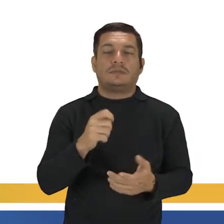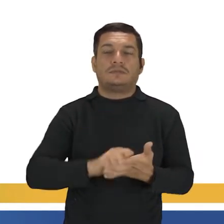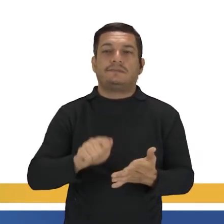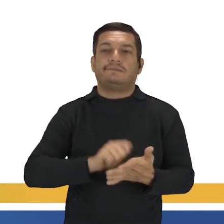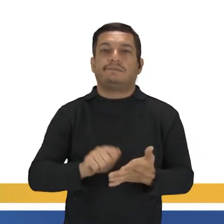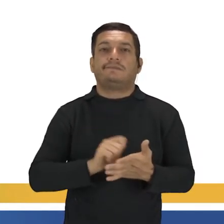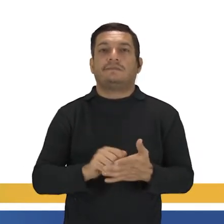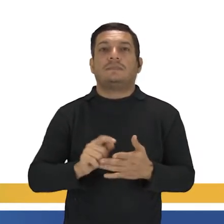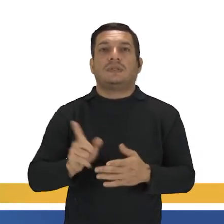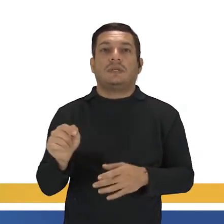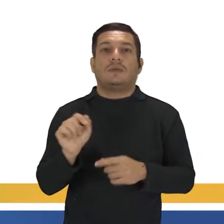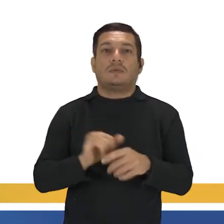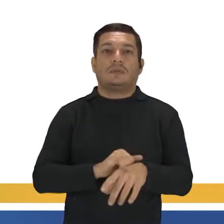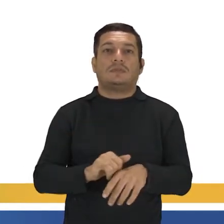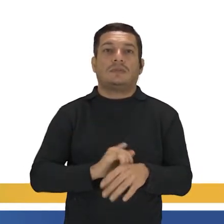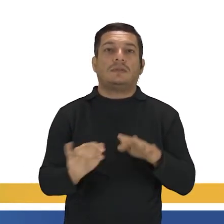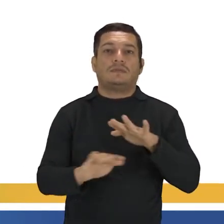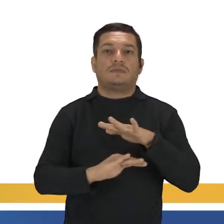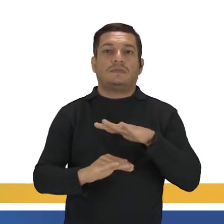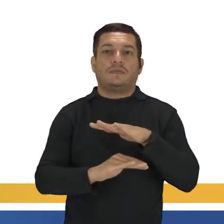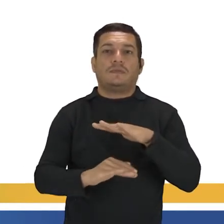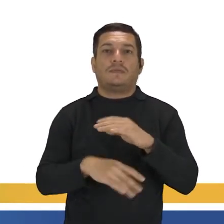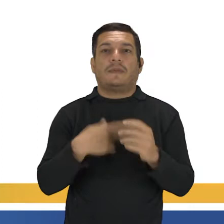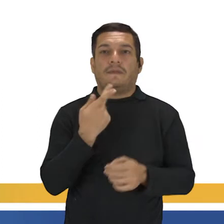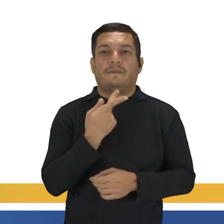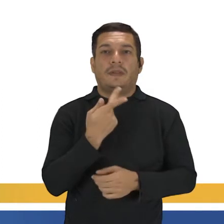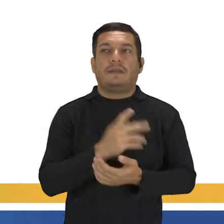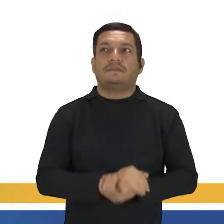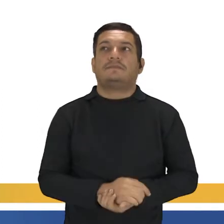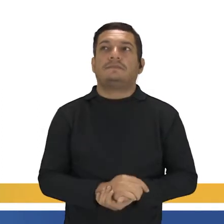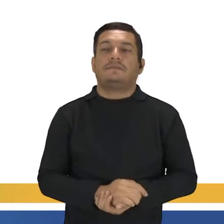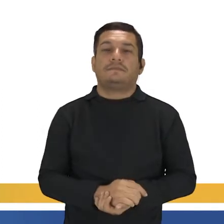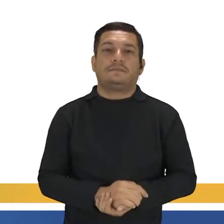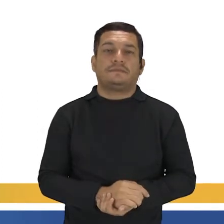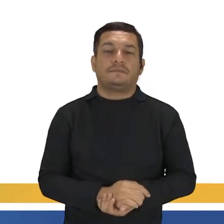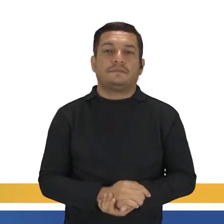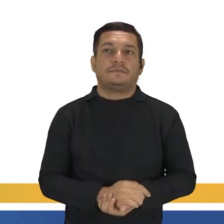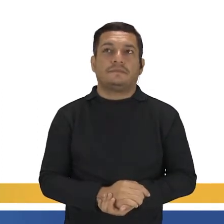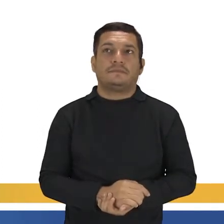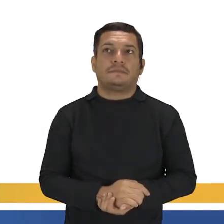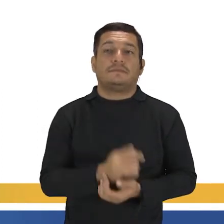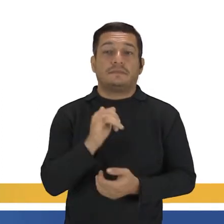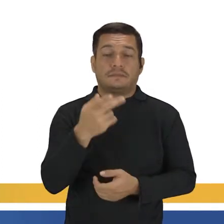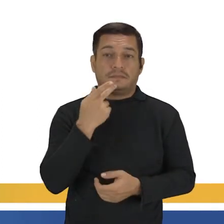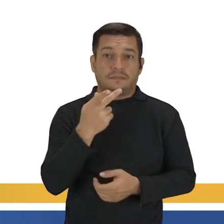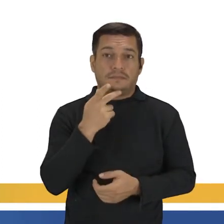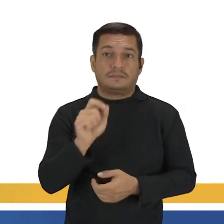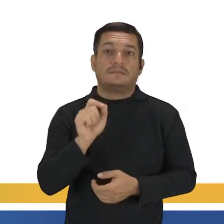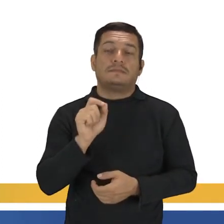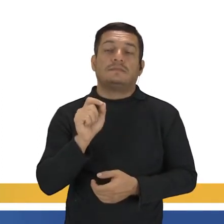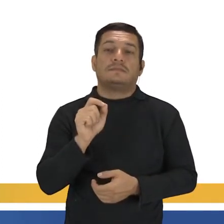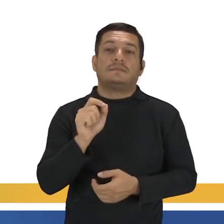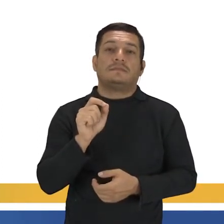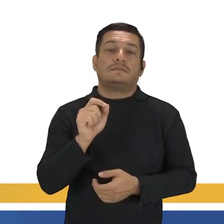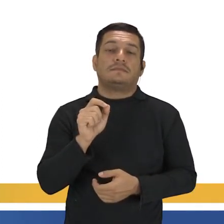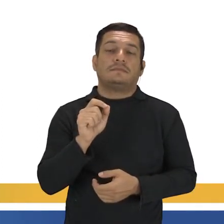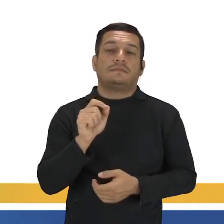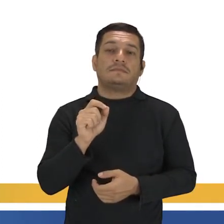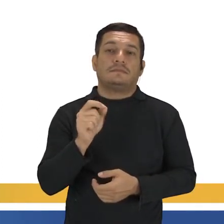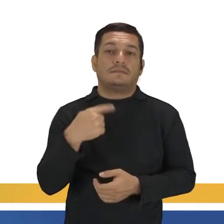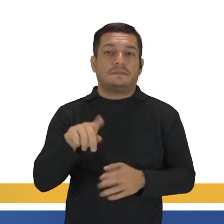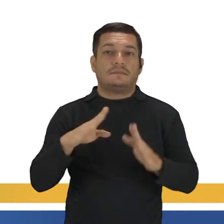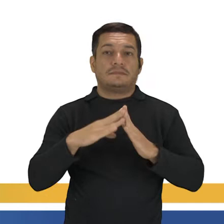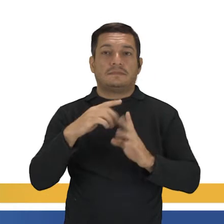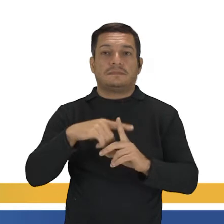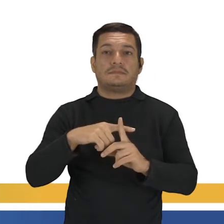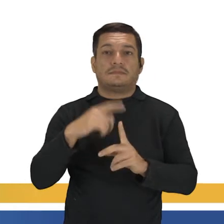E é uma maneira informal de se falar. Tá? Se você vai dizer que você vai para a